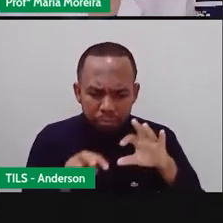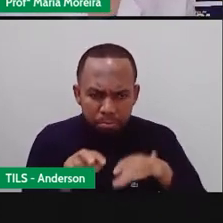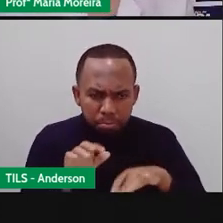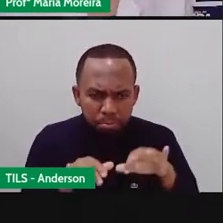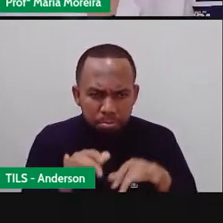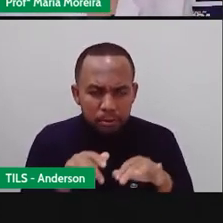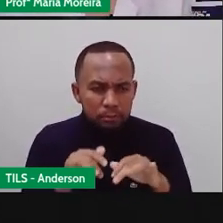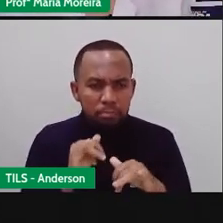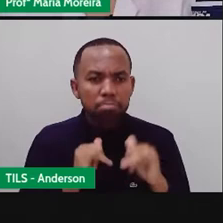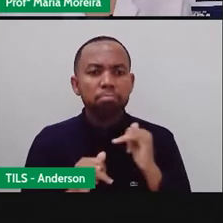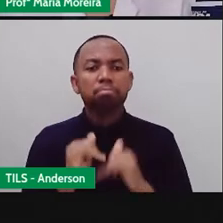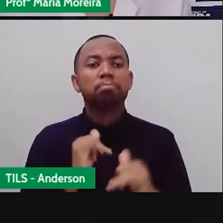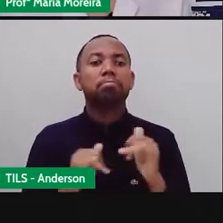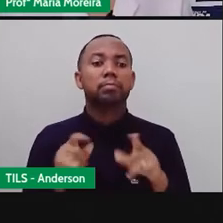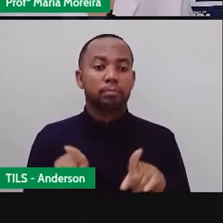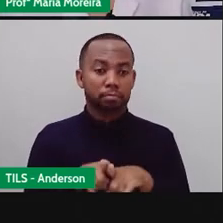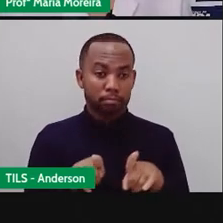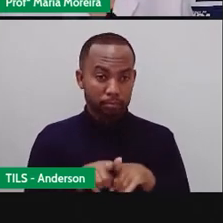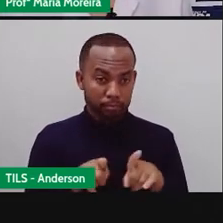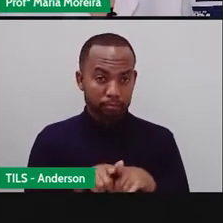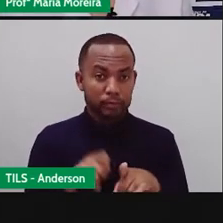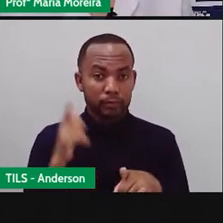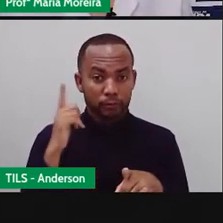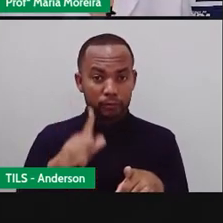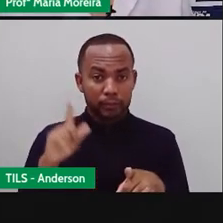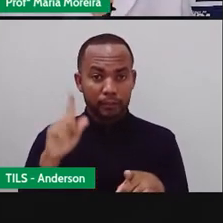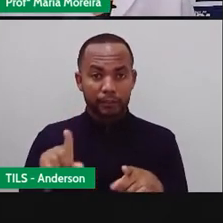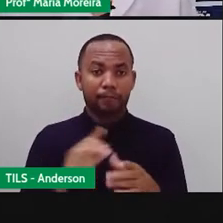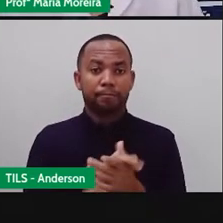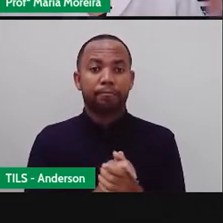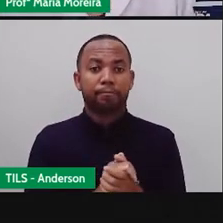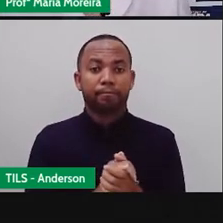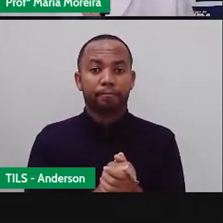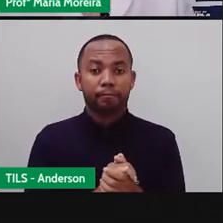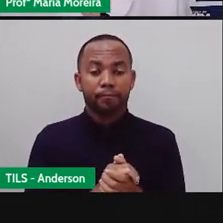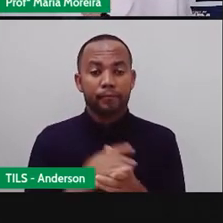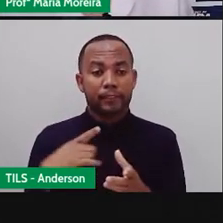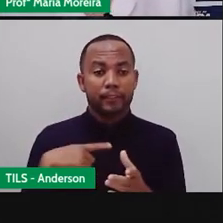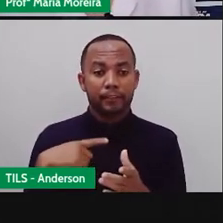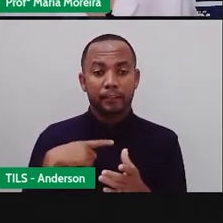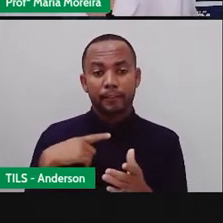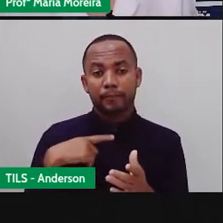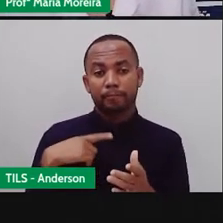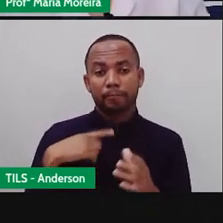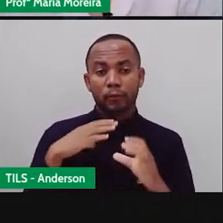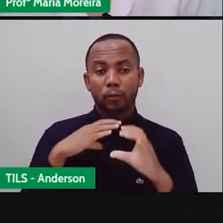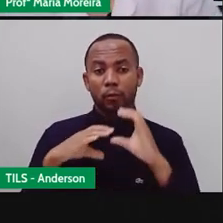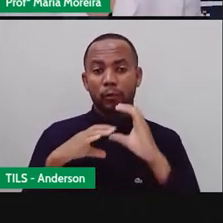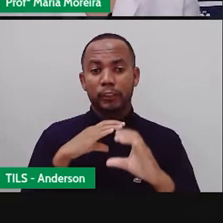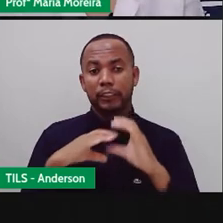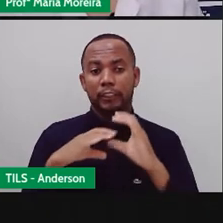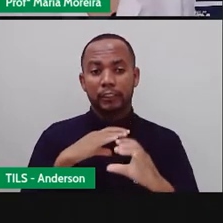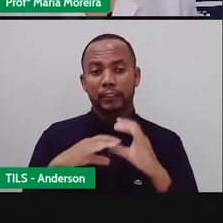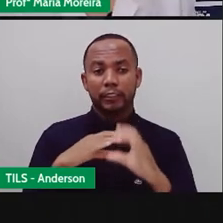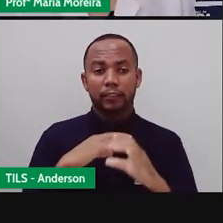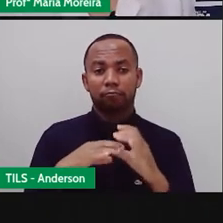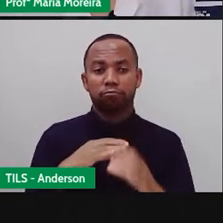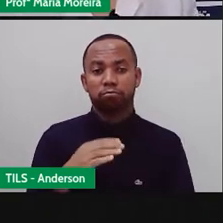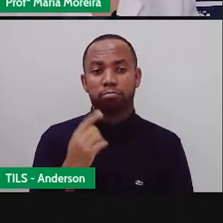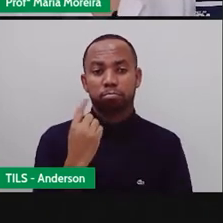simplesmente fantástico, né? Bom, e aí vamos ter os meios de comunicação individual.